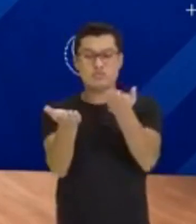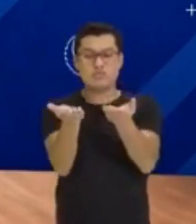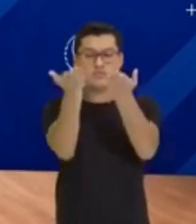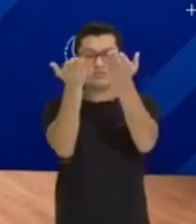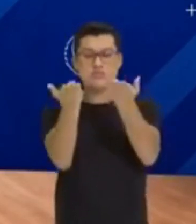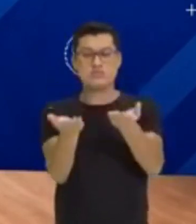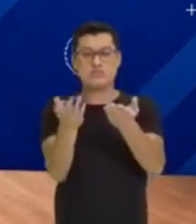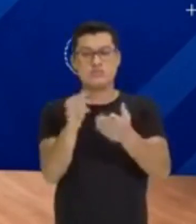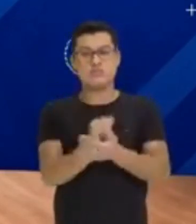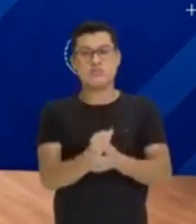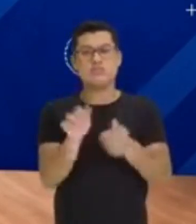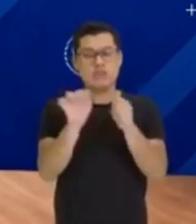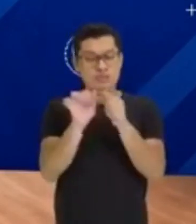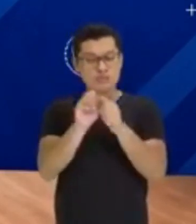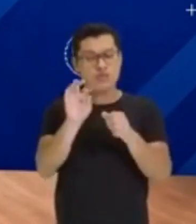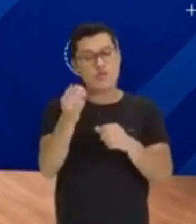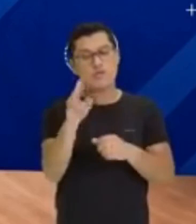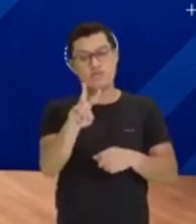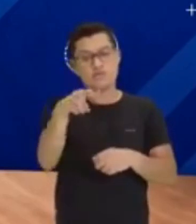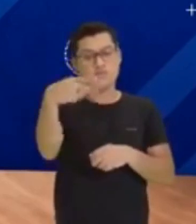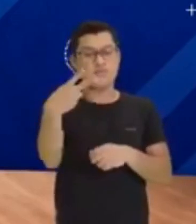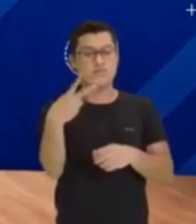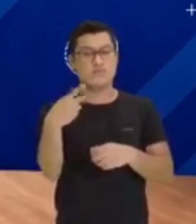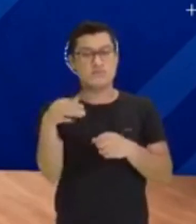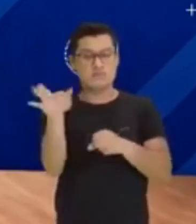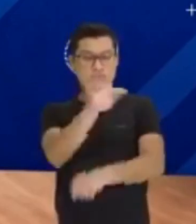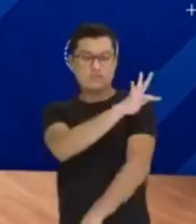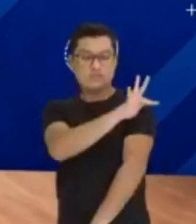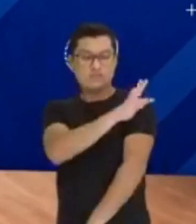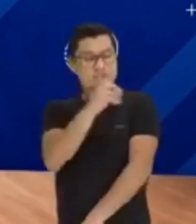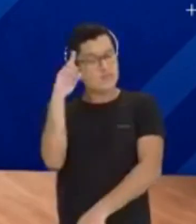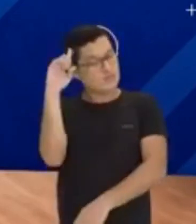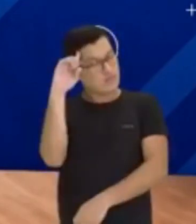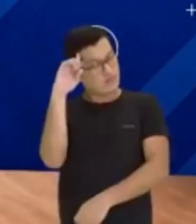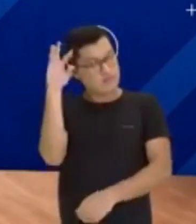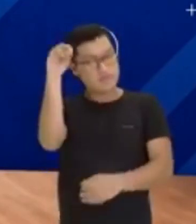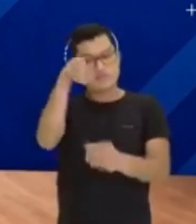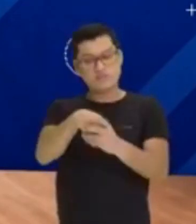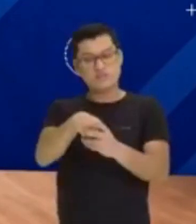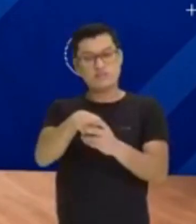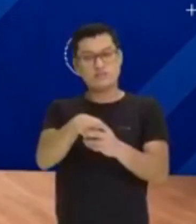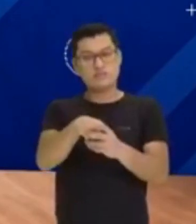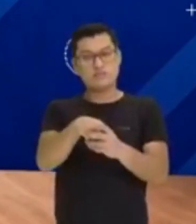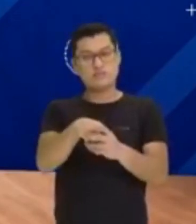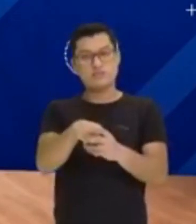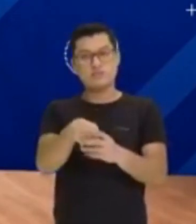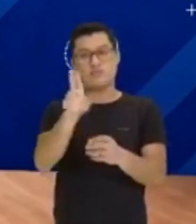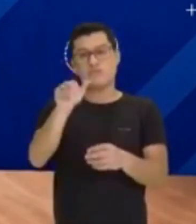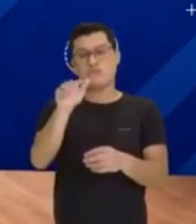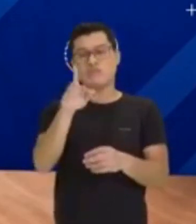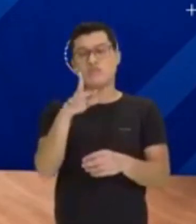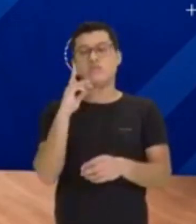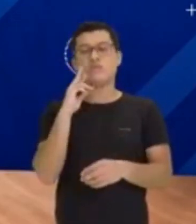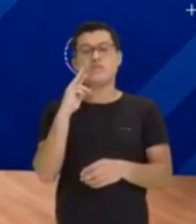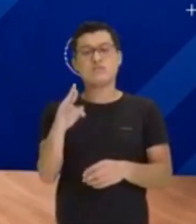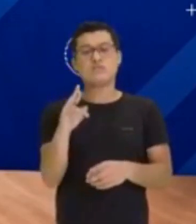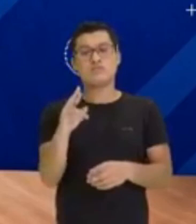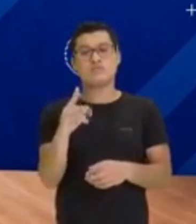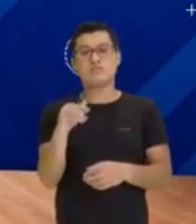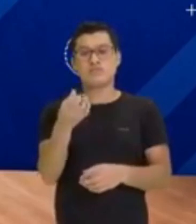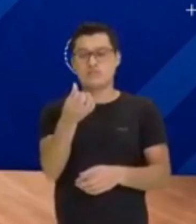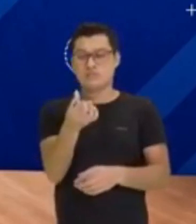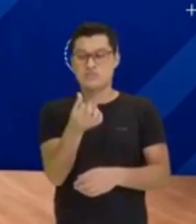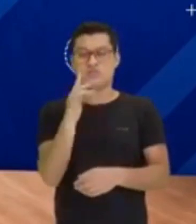A setinha dá pra fazer, você no ensino fundamental dá. Ah, mas antes, pensa, se cai, vai cair. A única resposta correta é 6.